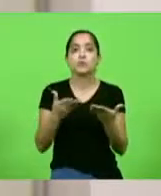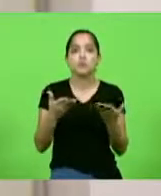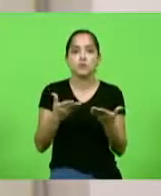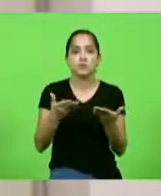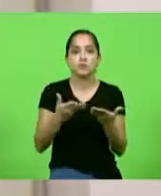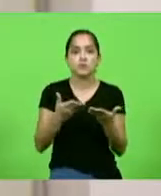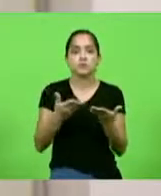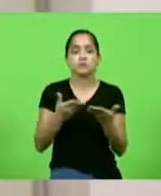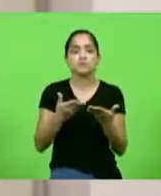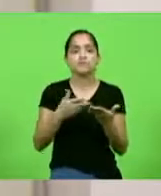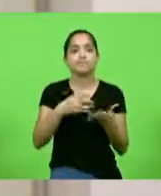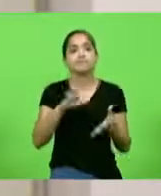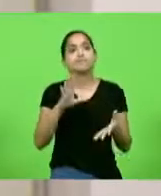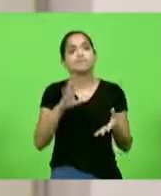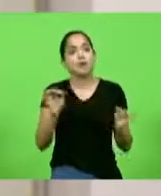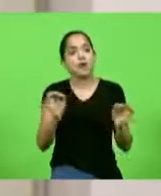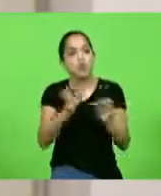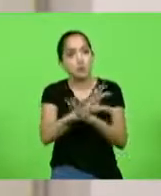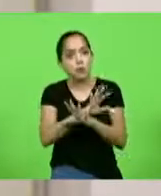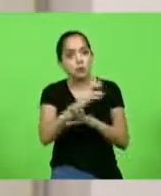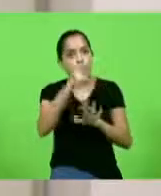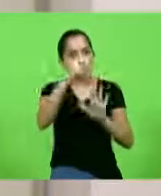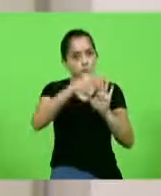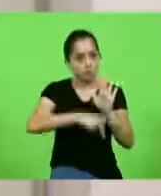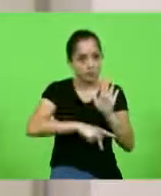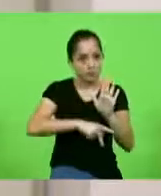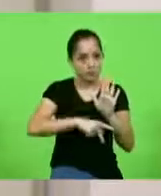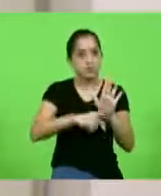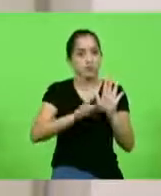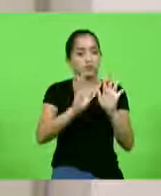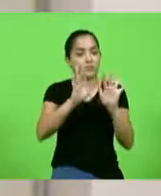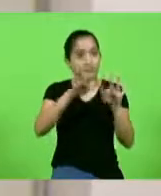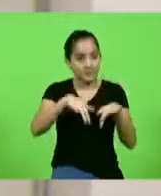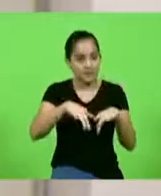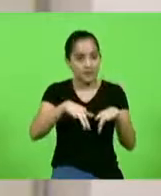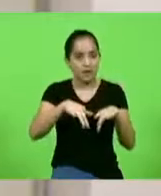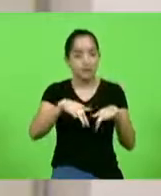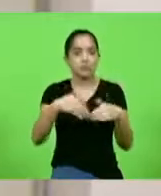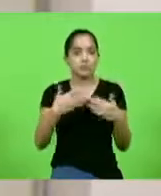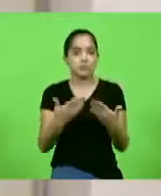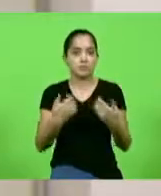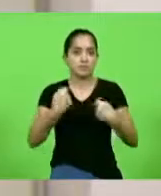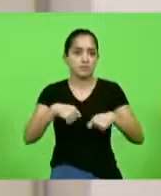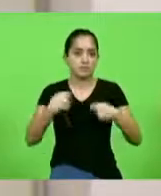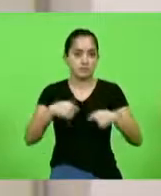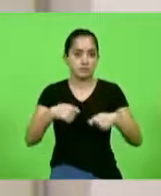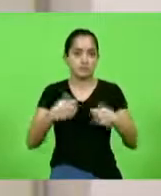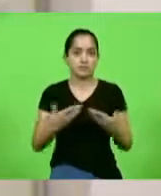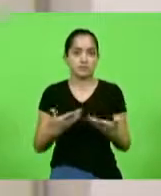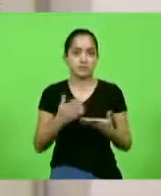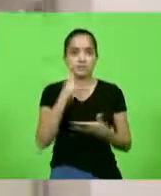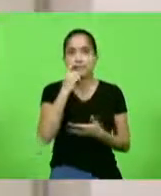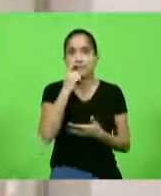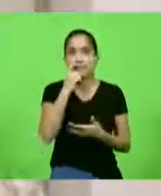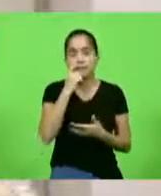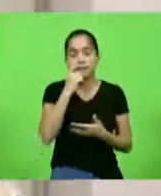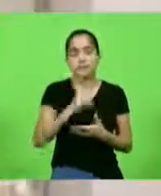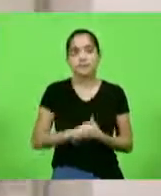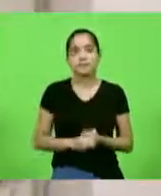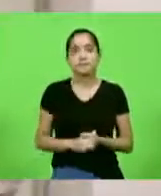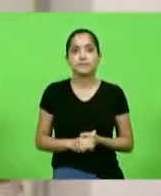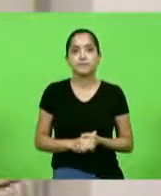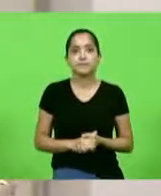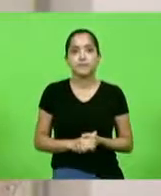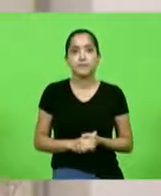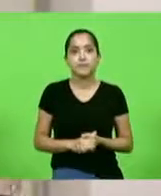a conclusão do projeto finalístico de execução do centro de convenções a encargo da